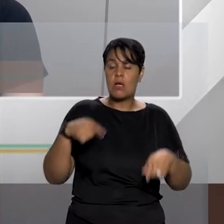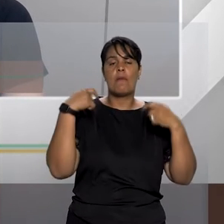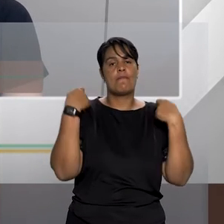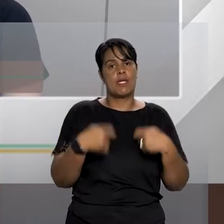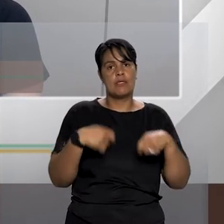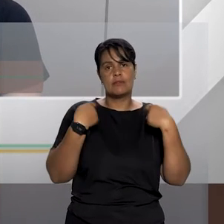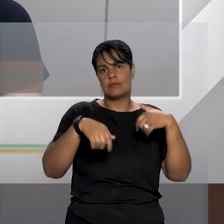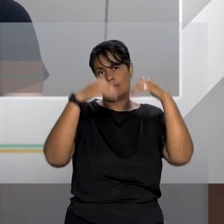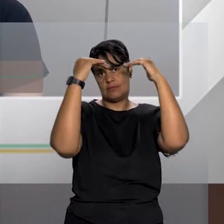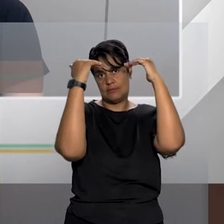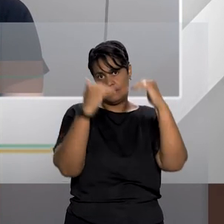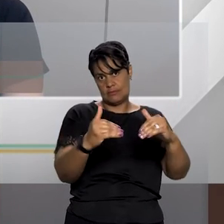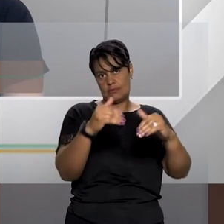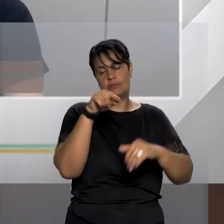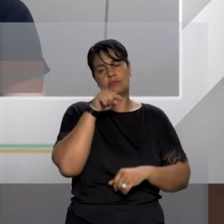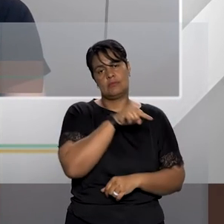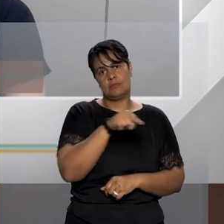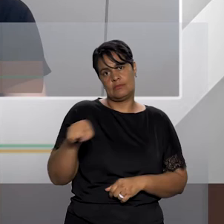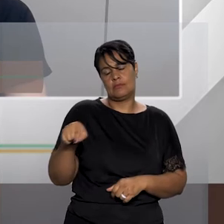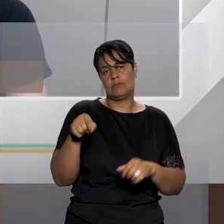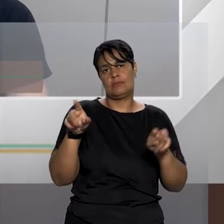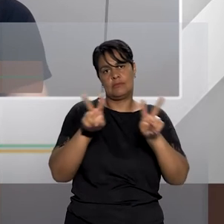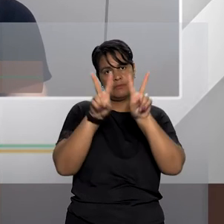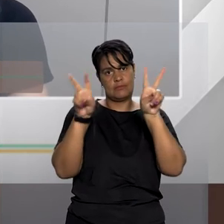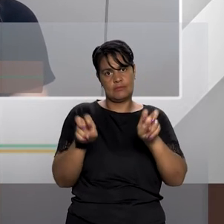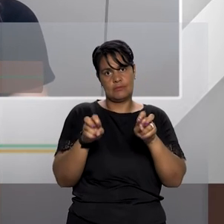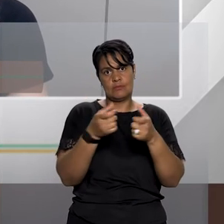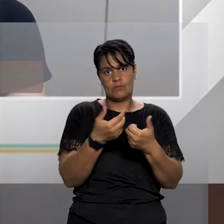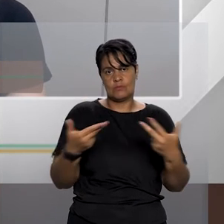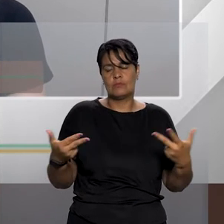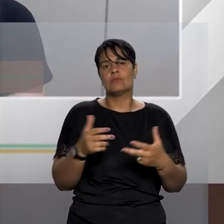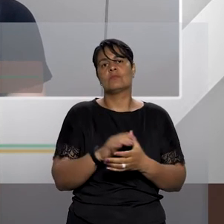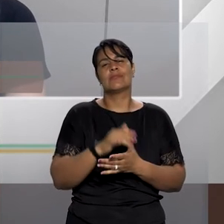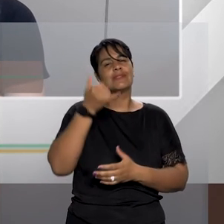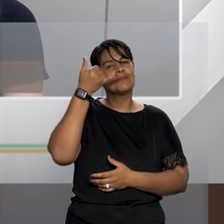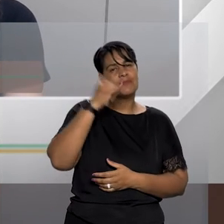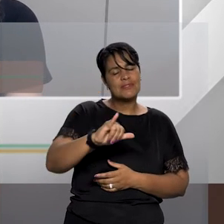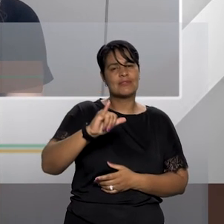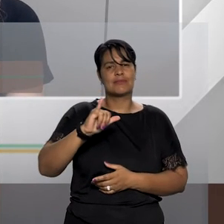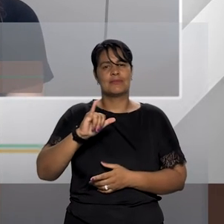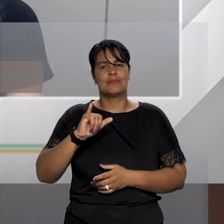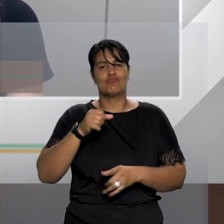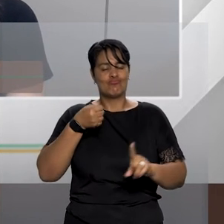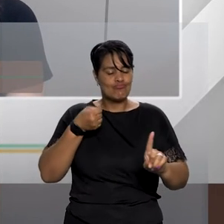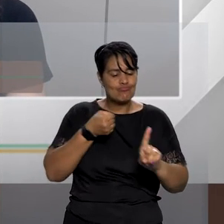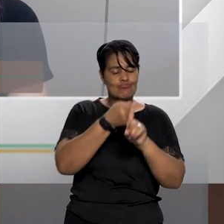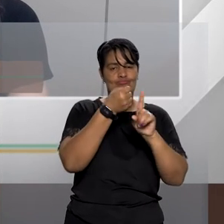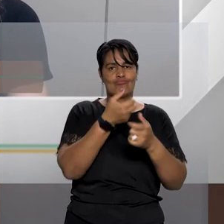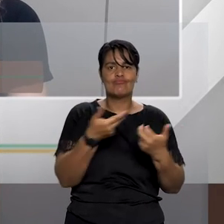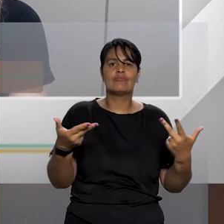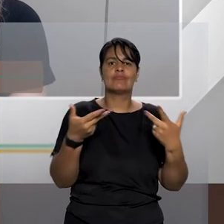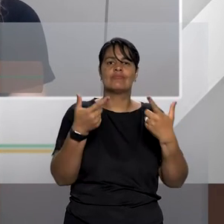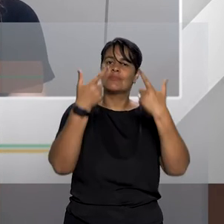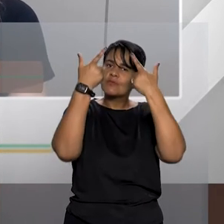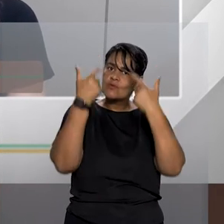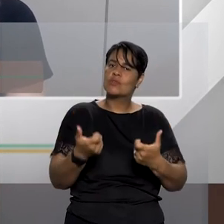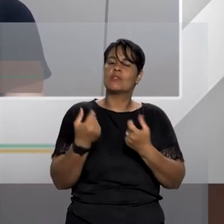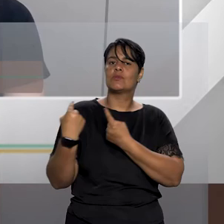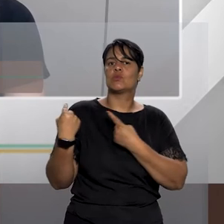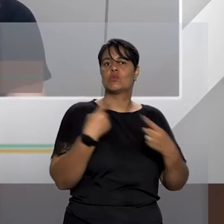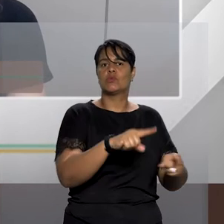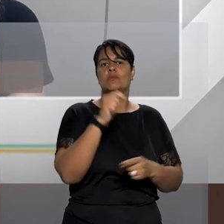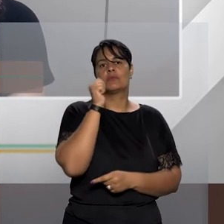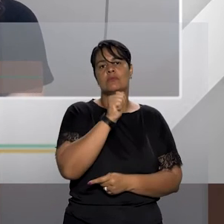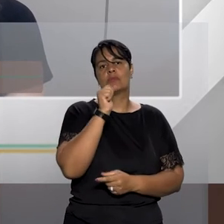estruturadas nessa contaminação relacional que é a violência contra a mulher no